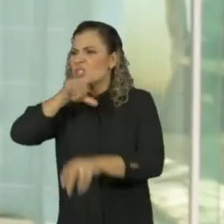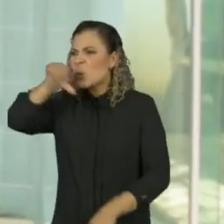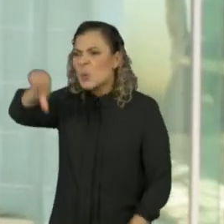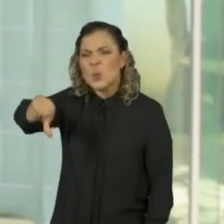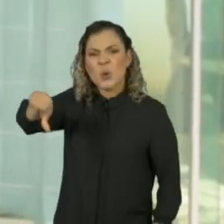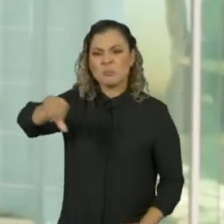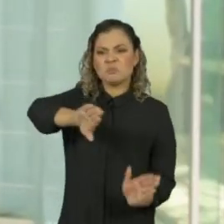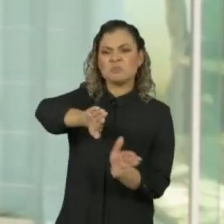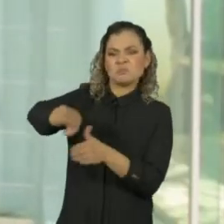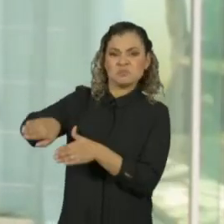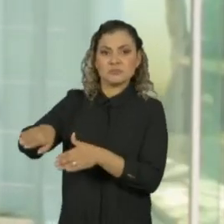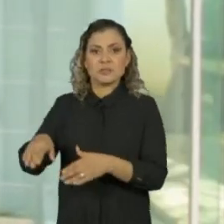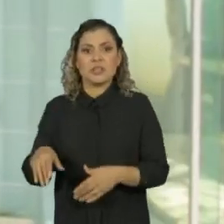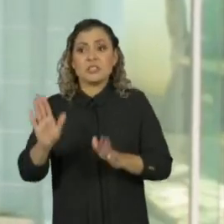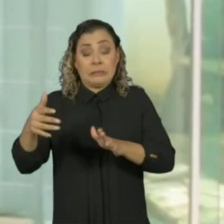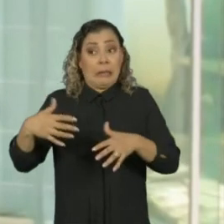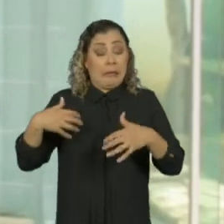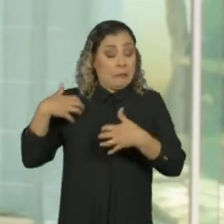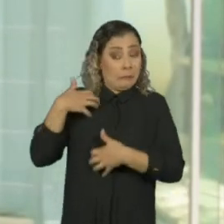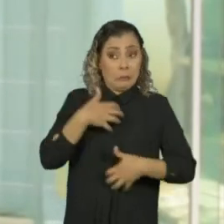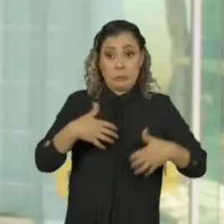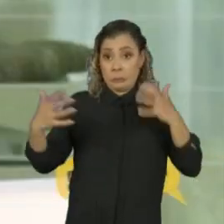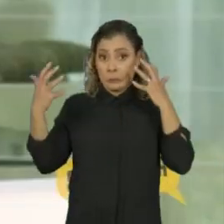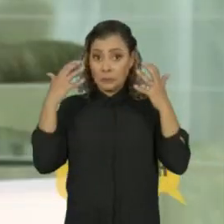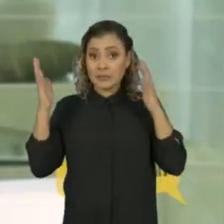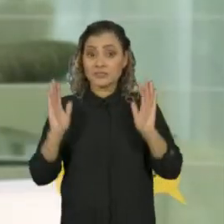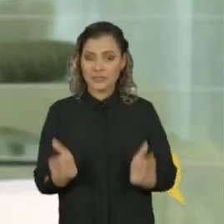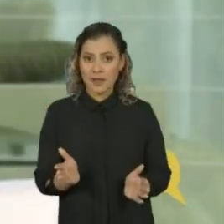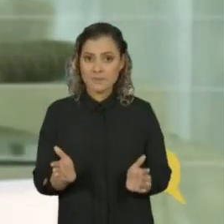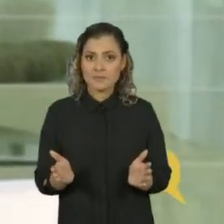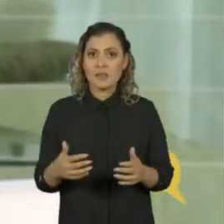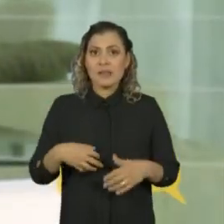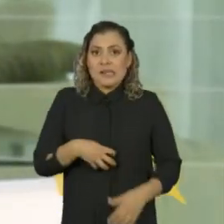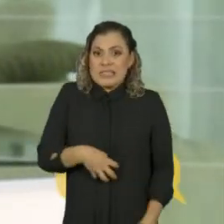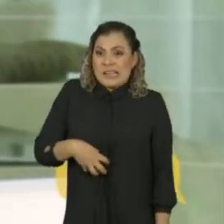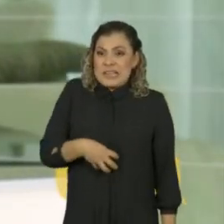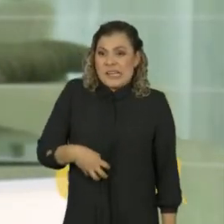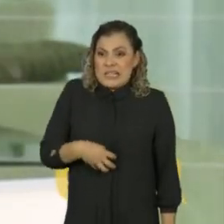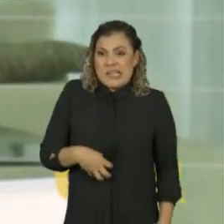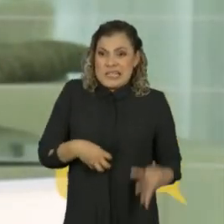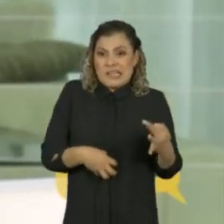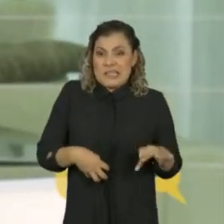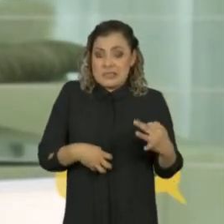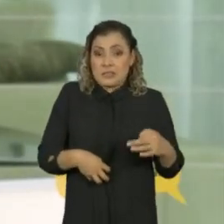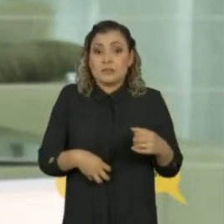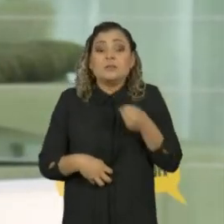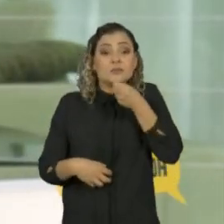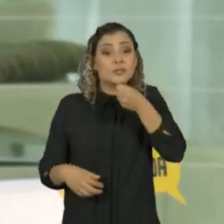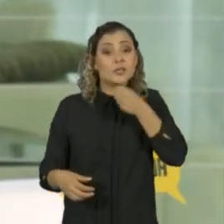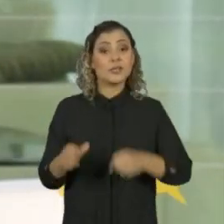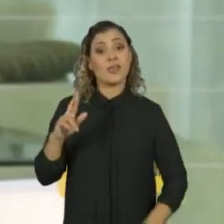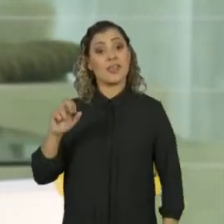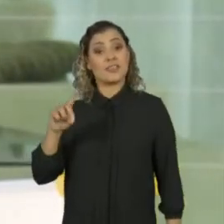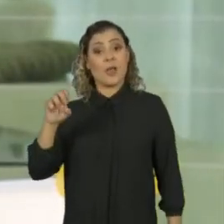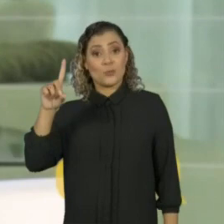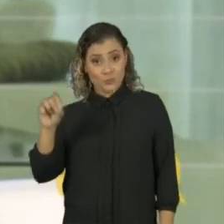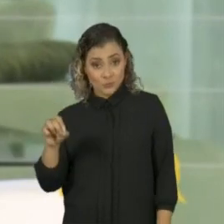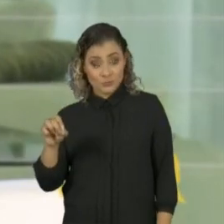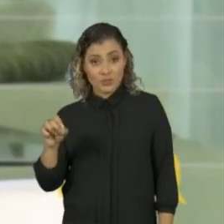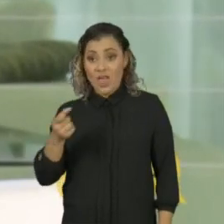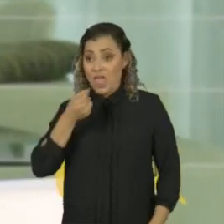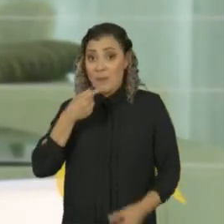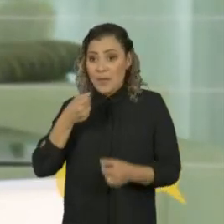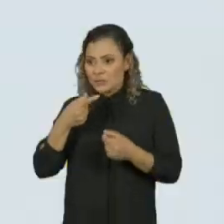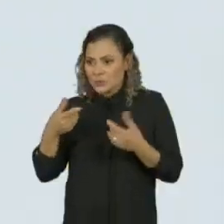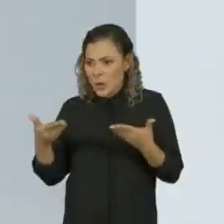dia a dia já geraram muita dor de cabeça e um problema de estômago para o jornalista Rinaldo Oliveira. Parte do remédio